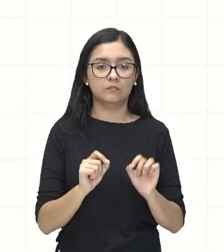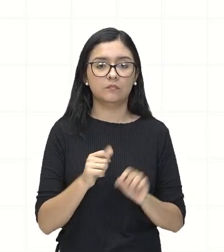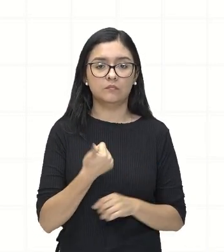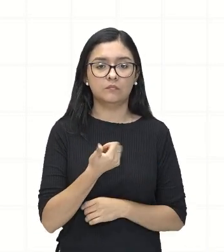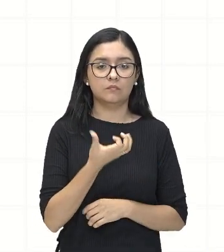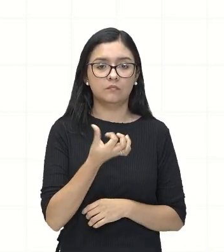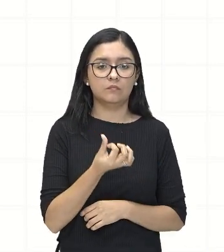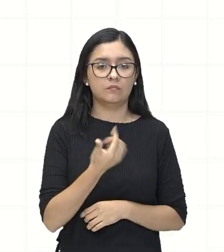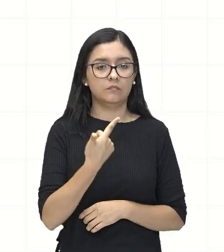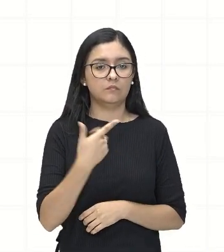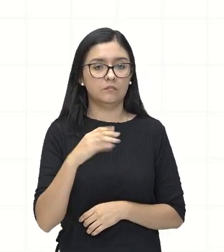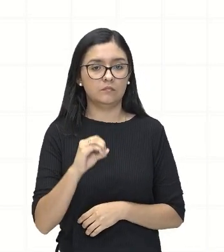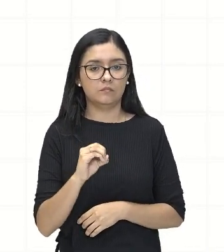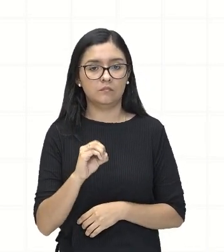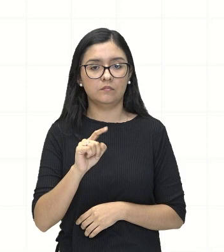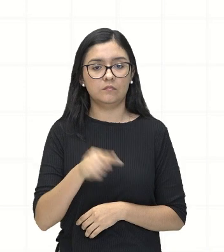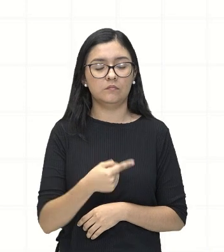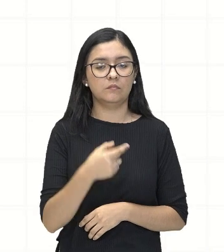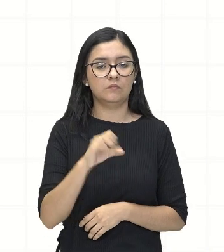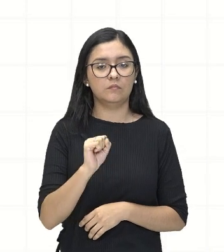.628,89.